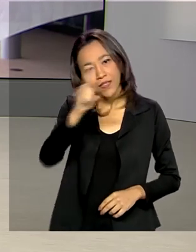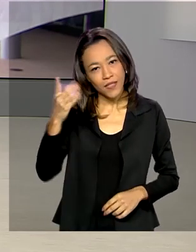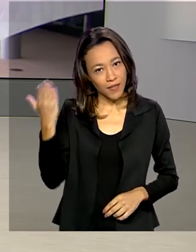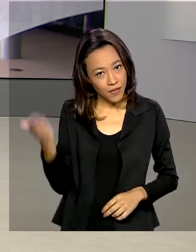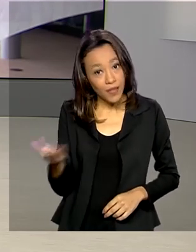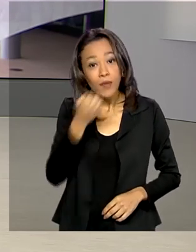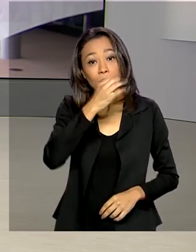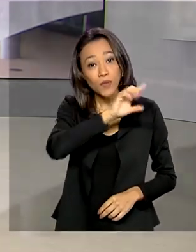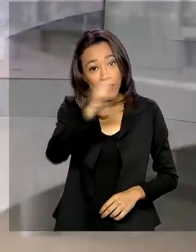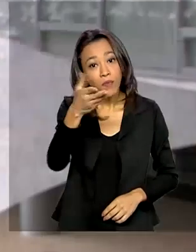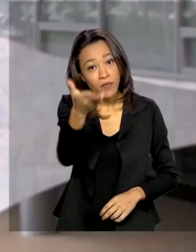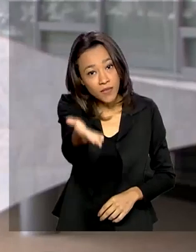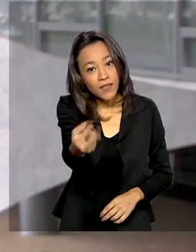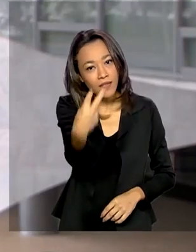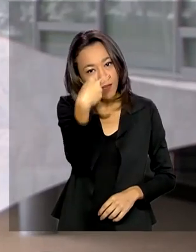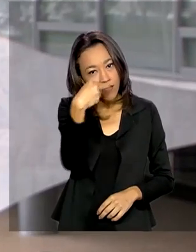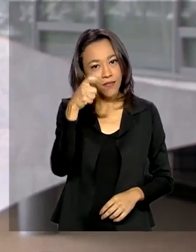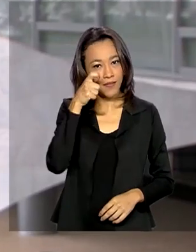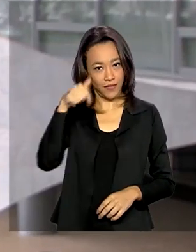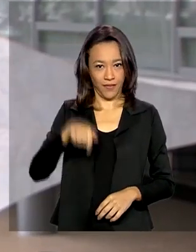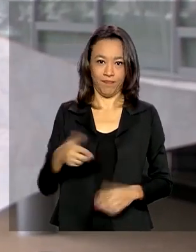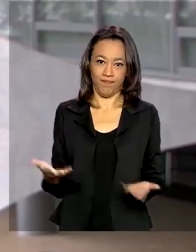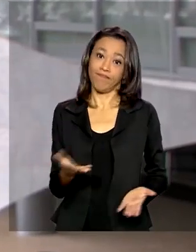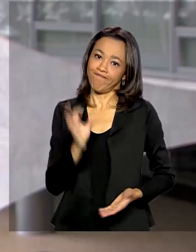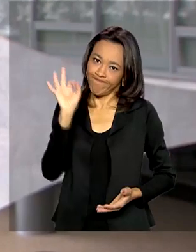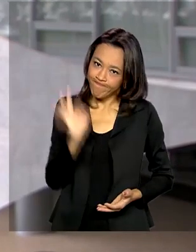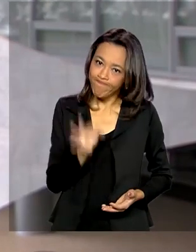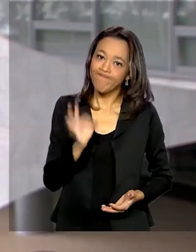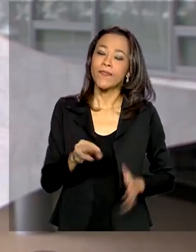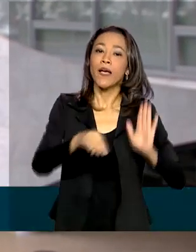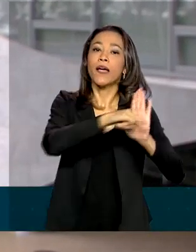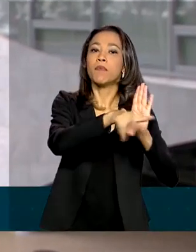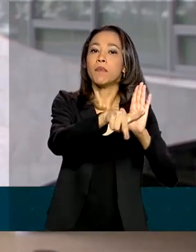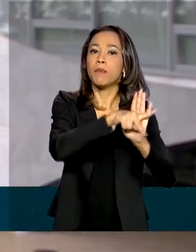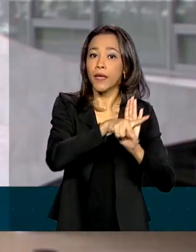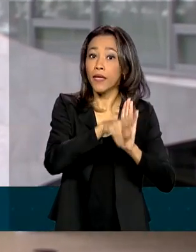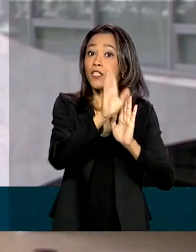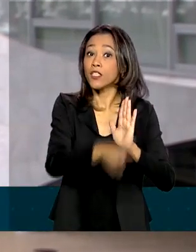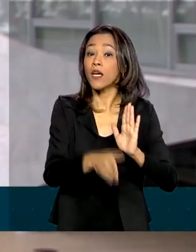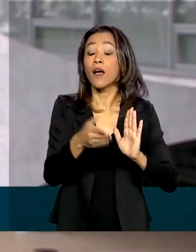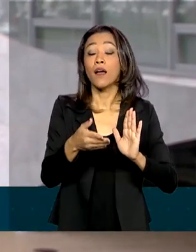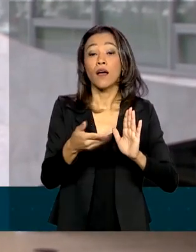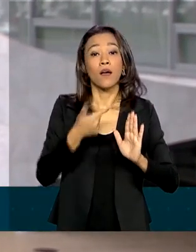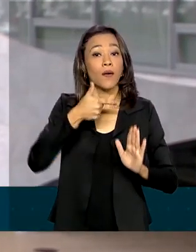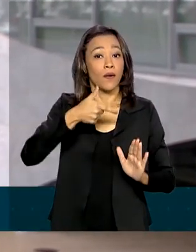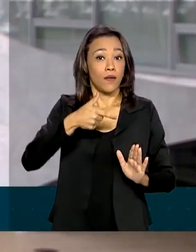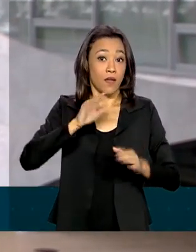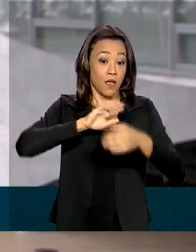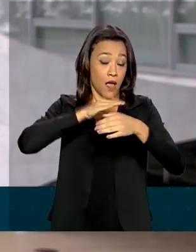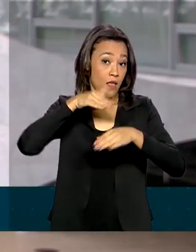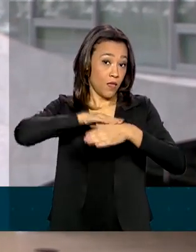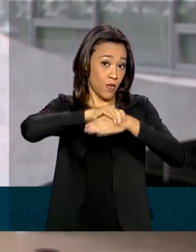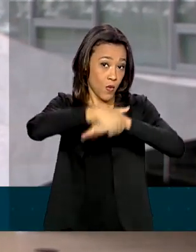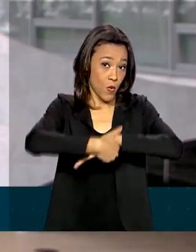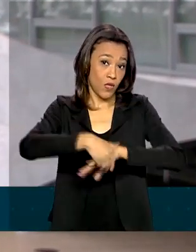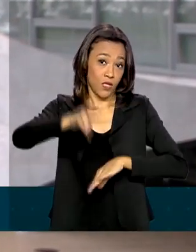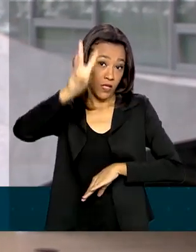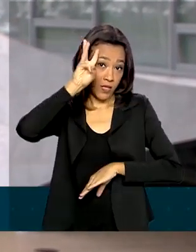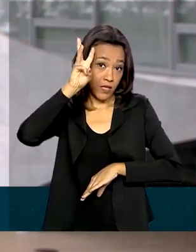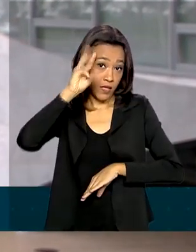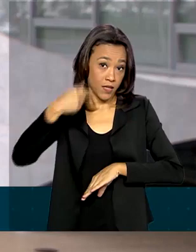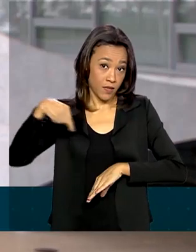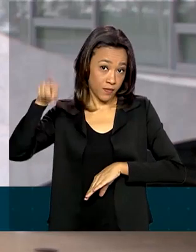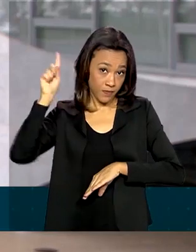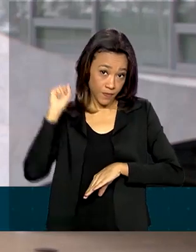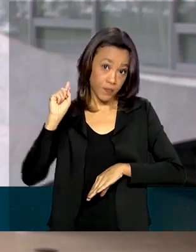dia pra você que acompanha a TV Brasil. É isso mesmo, a medida provisória foi publicada na noite desta terça-feira e começa a valer